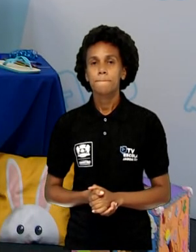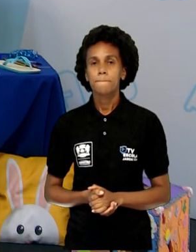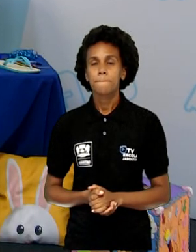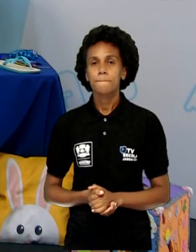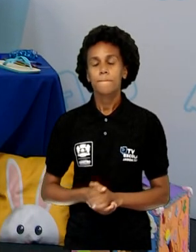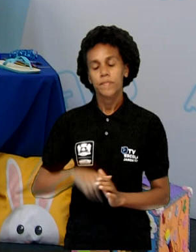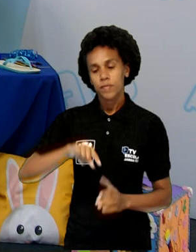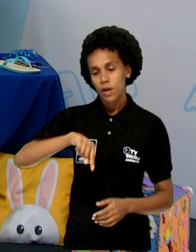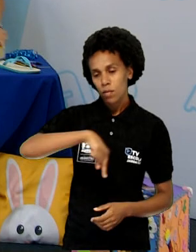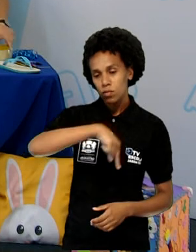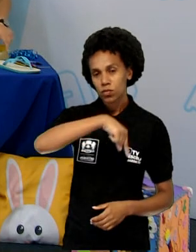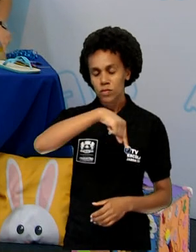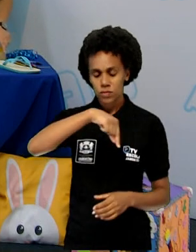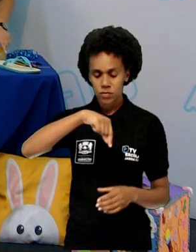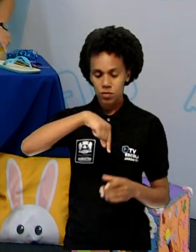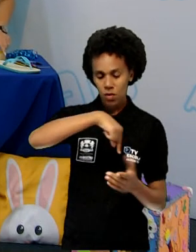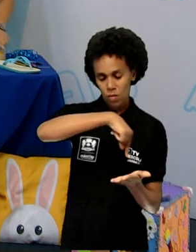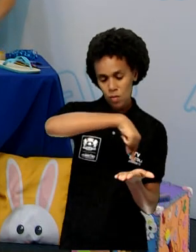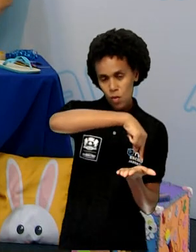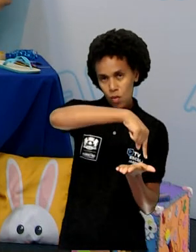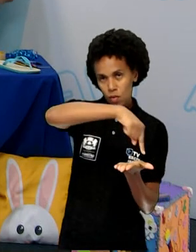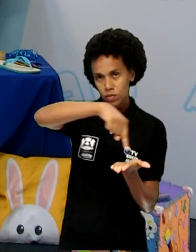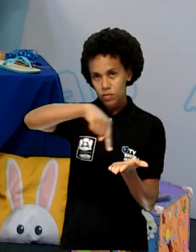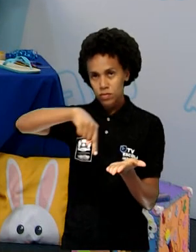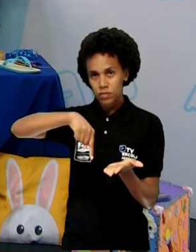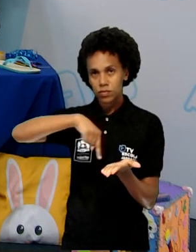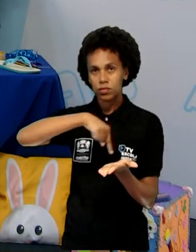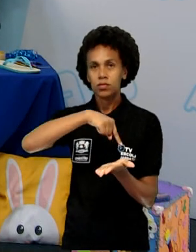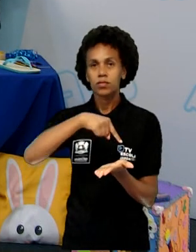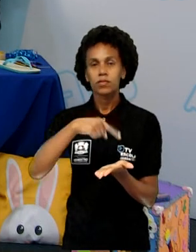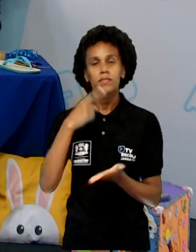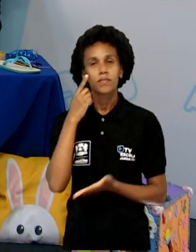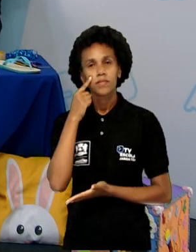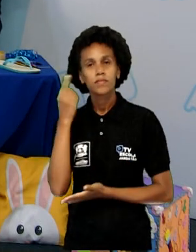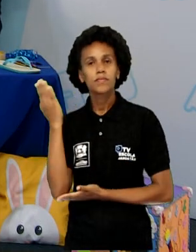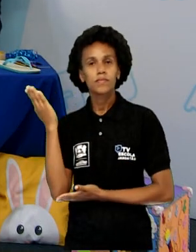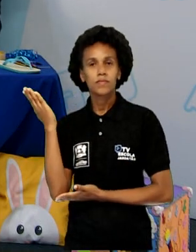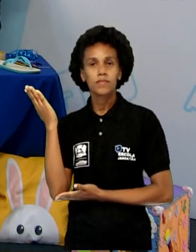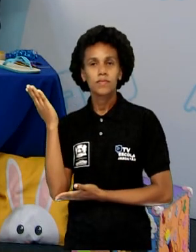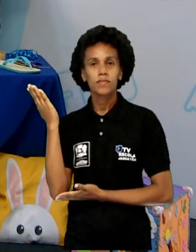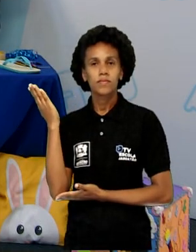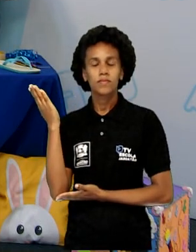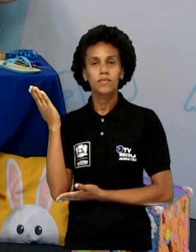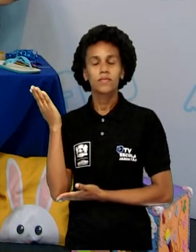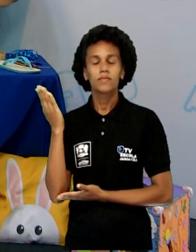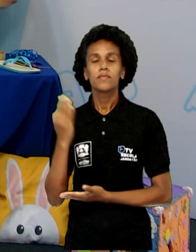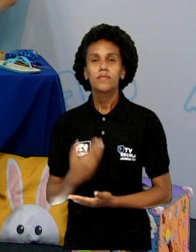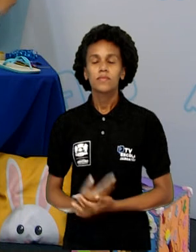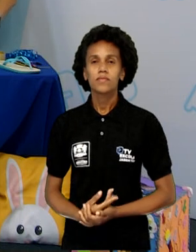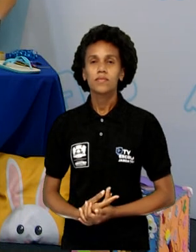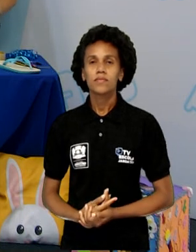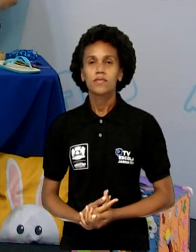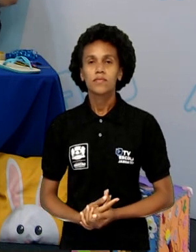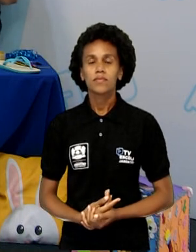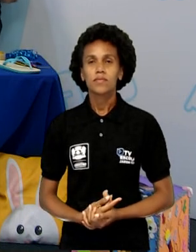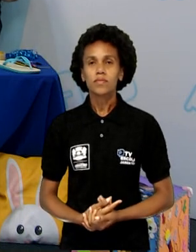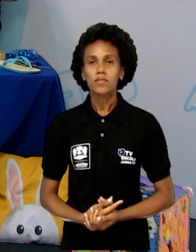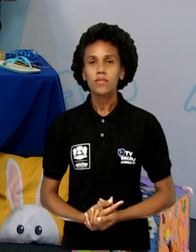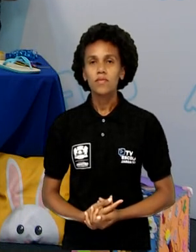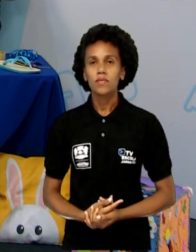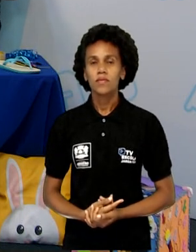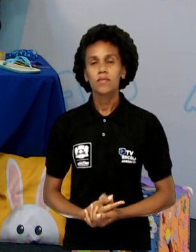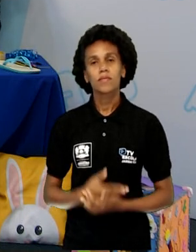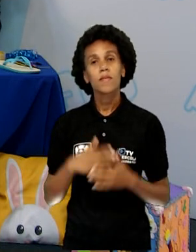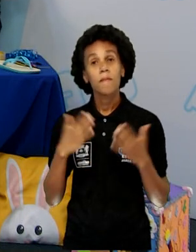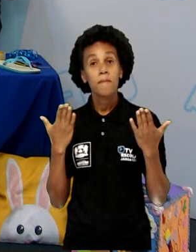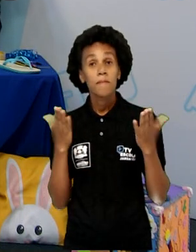circulando, ficou assim, olha, tá vendo? Um círculo maior, só que está